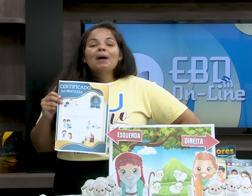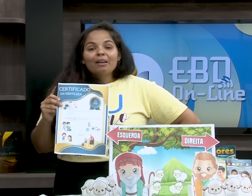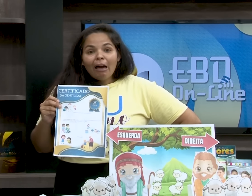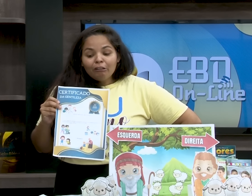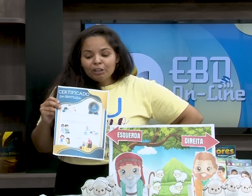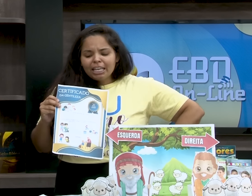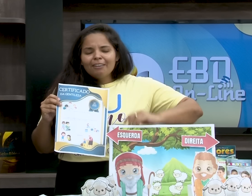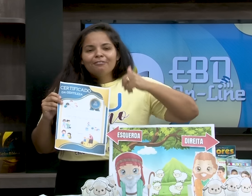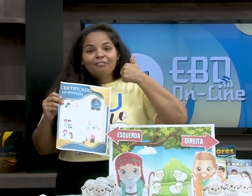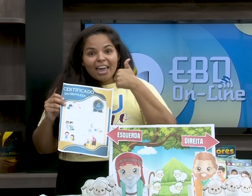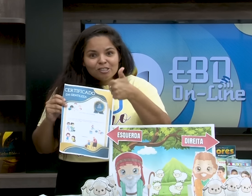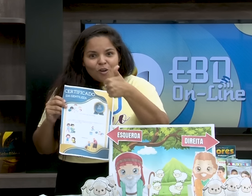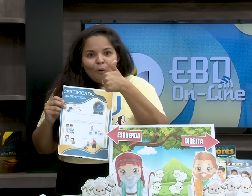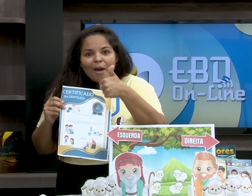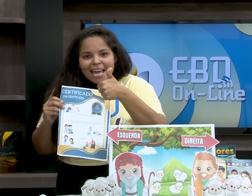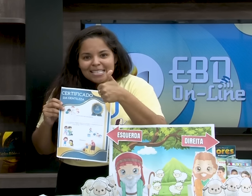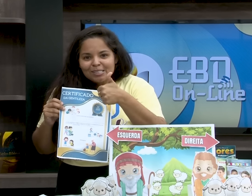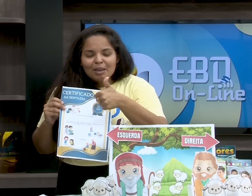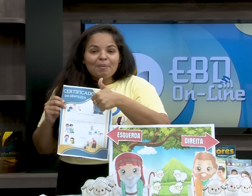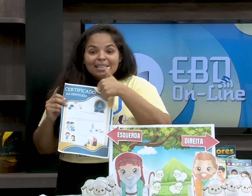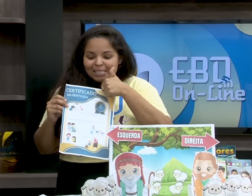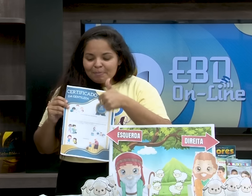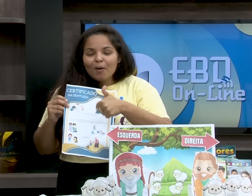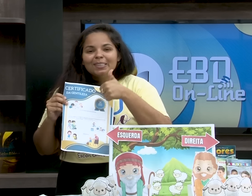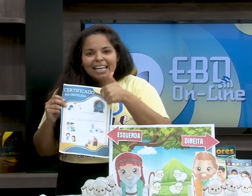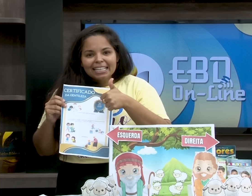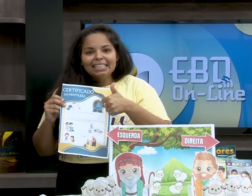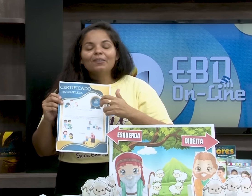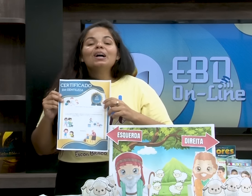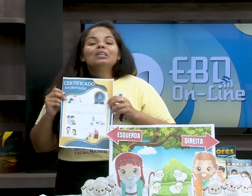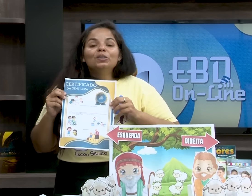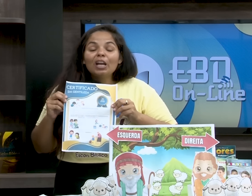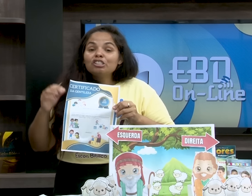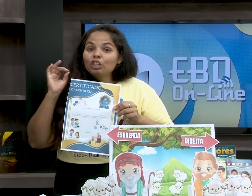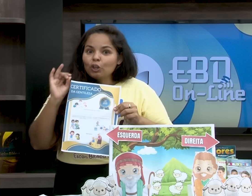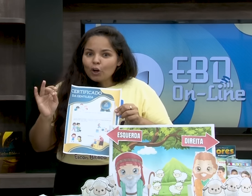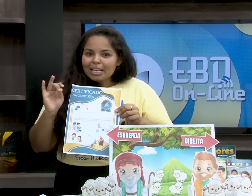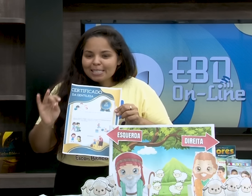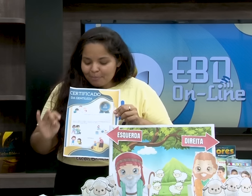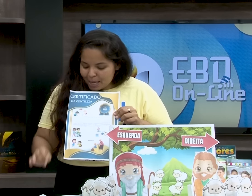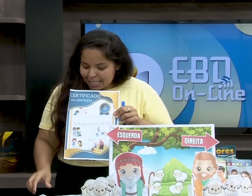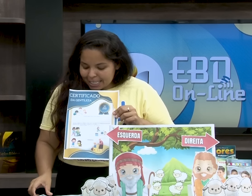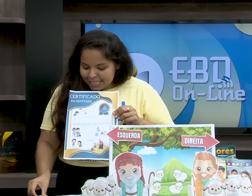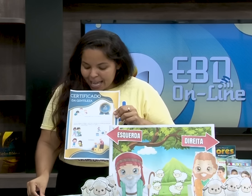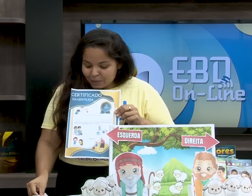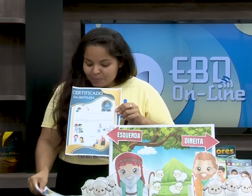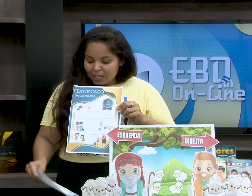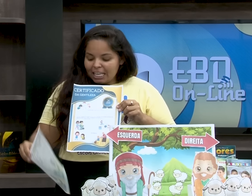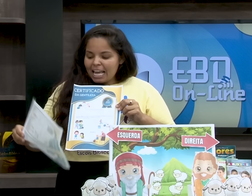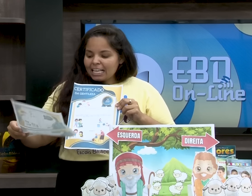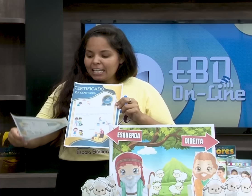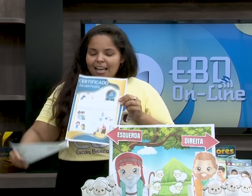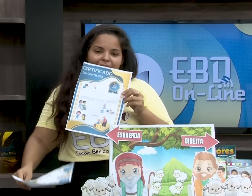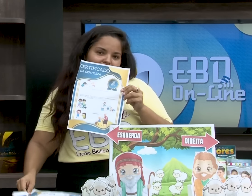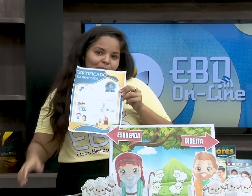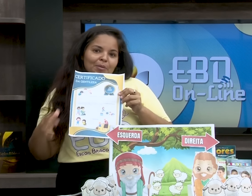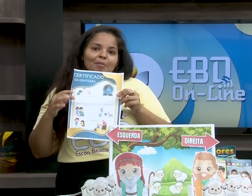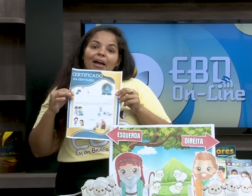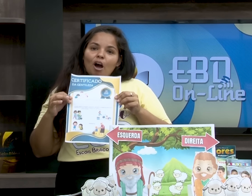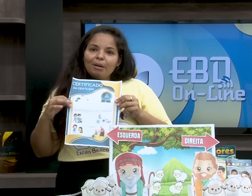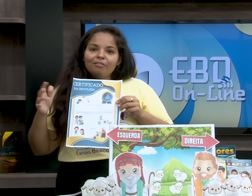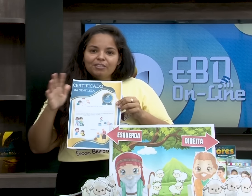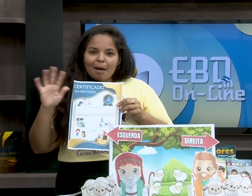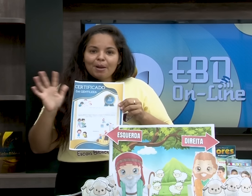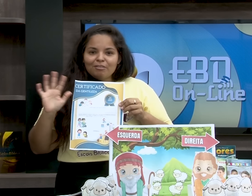gentileza para o aluno que fez com êxito, que participou direitinho durante toda a semana, tá certo? E aqui,